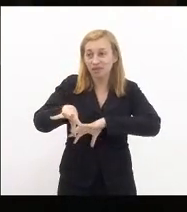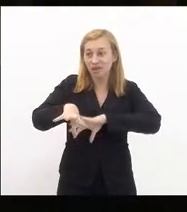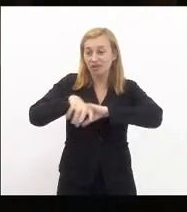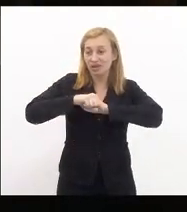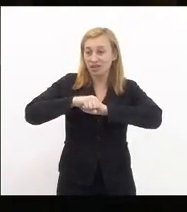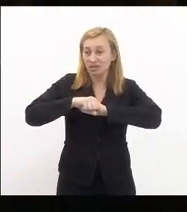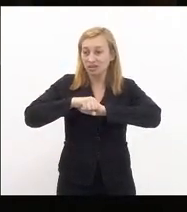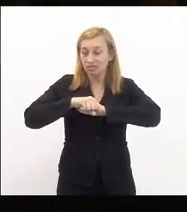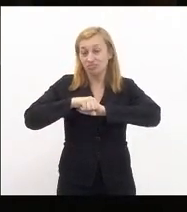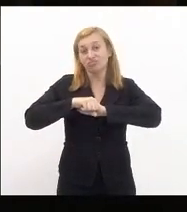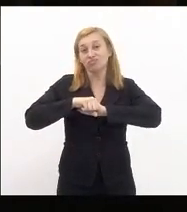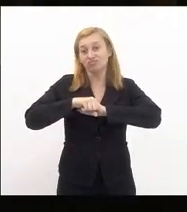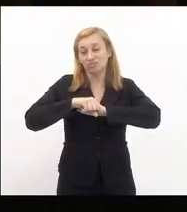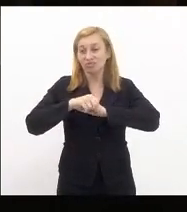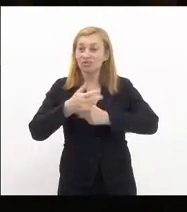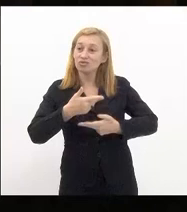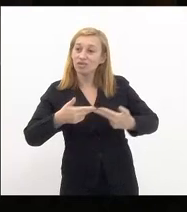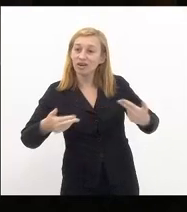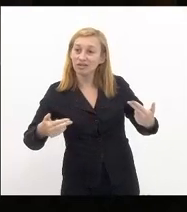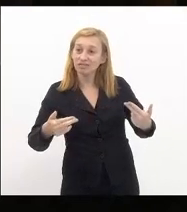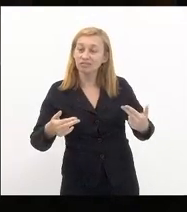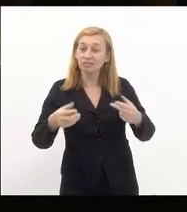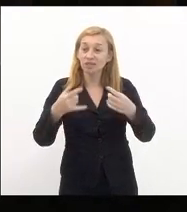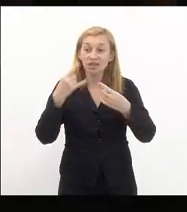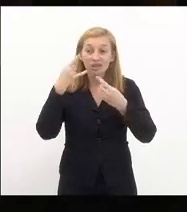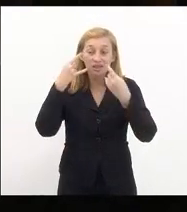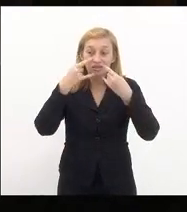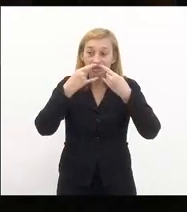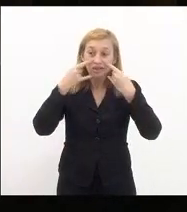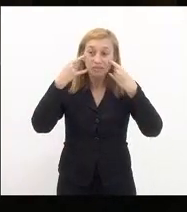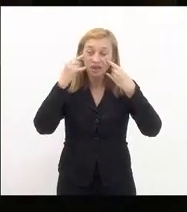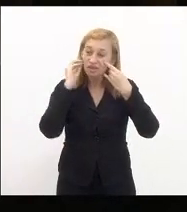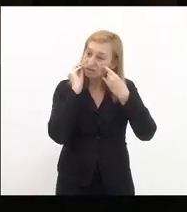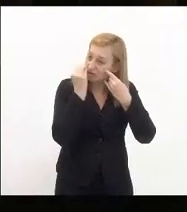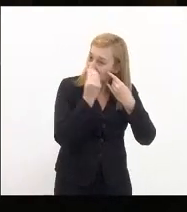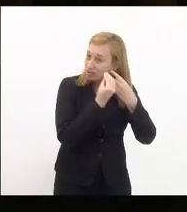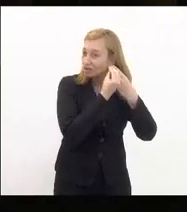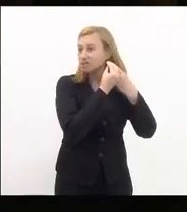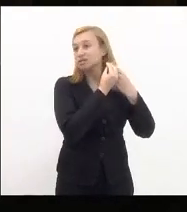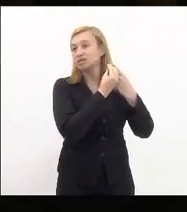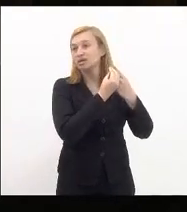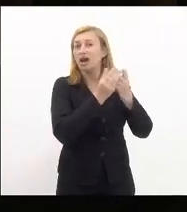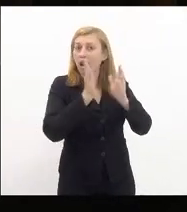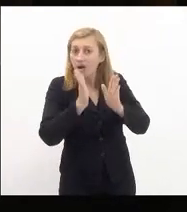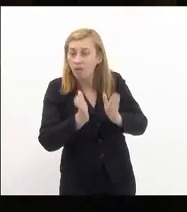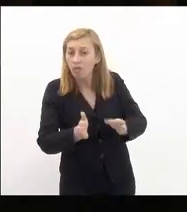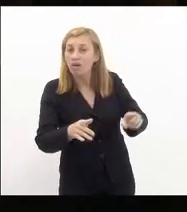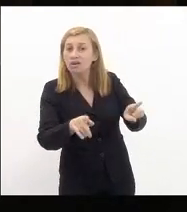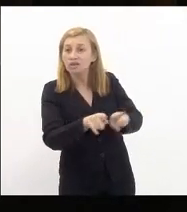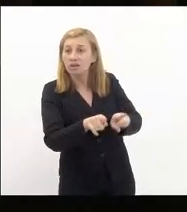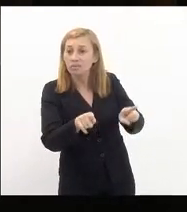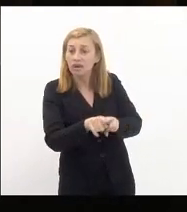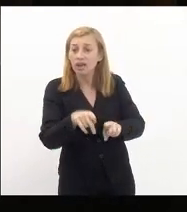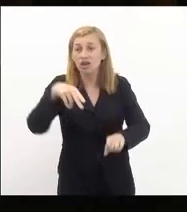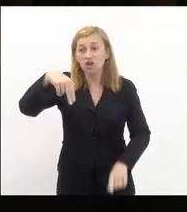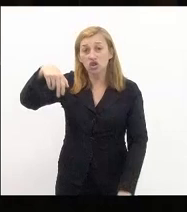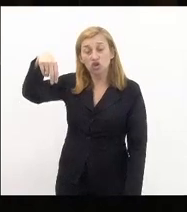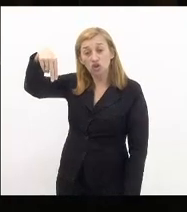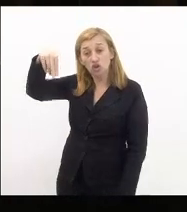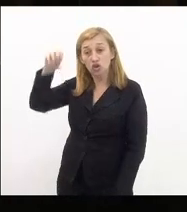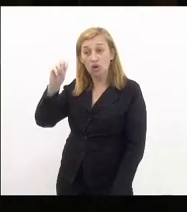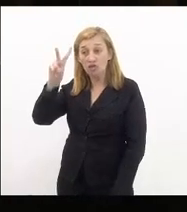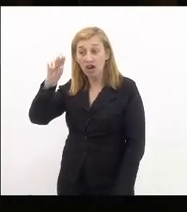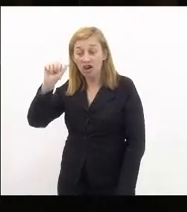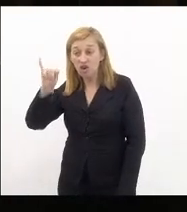massa desdenhou da máscara assim como desdenhou agora em Nova York inclusive